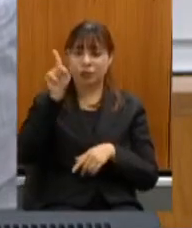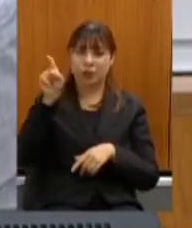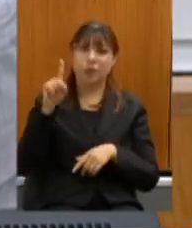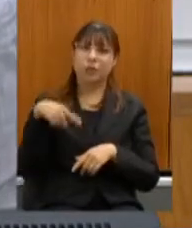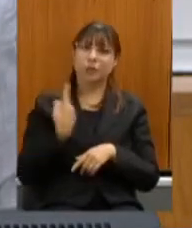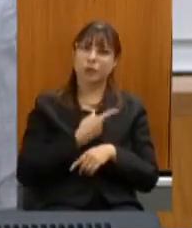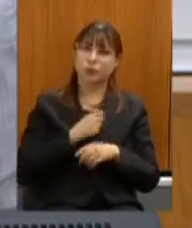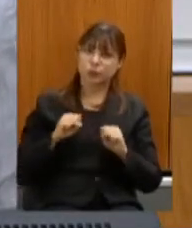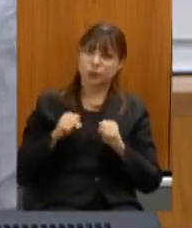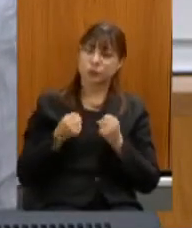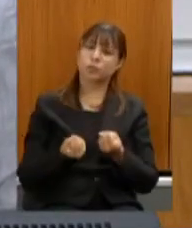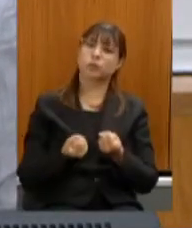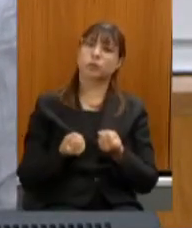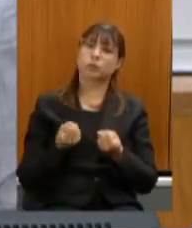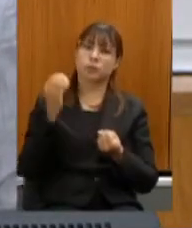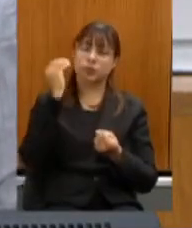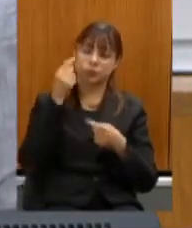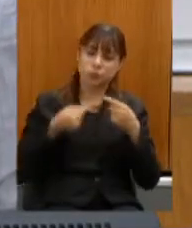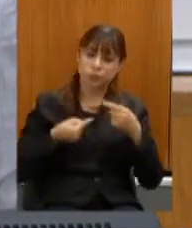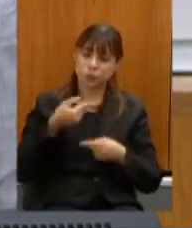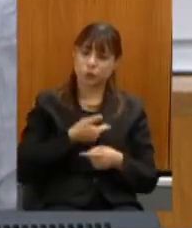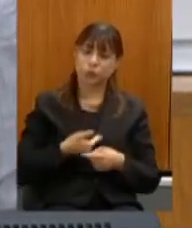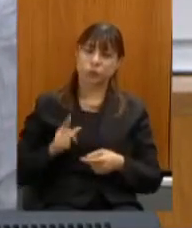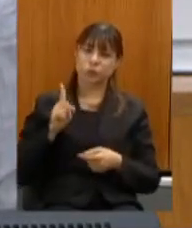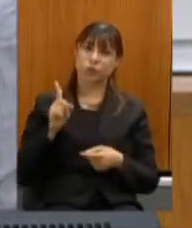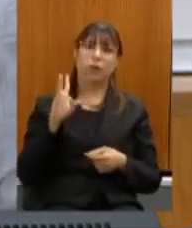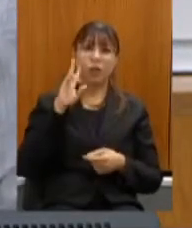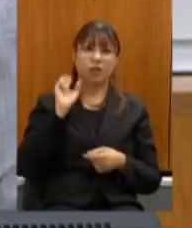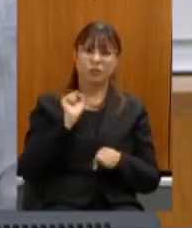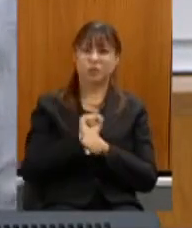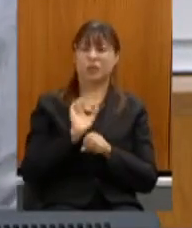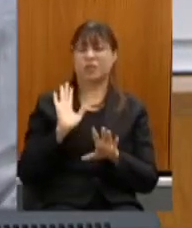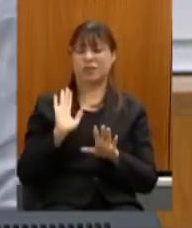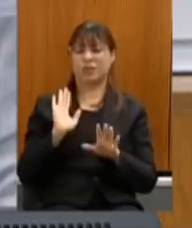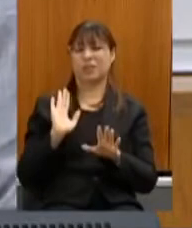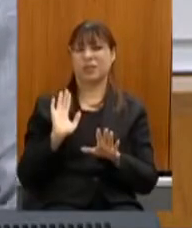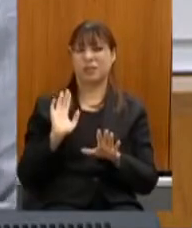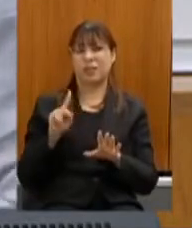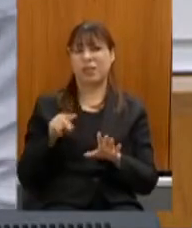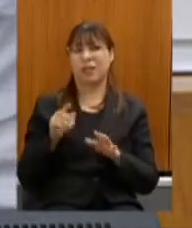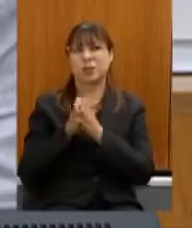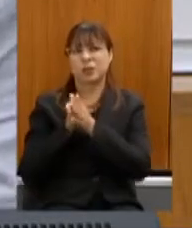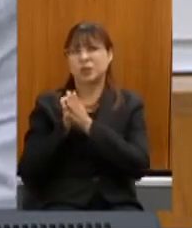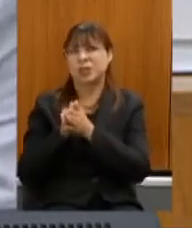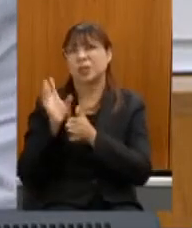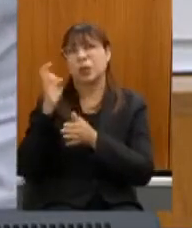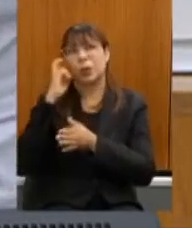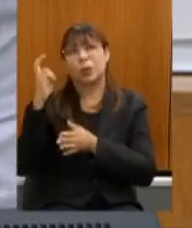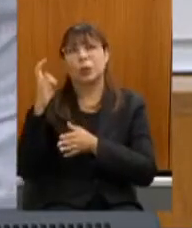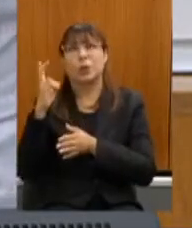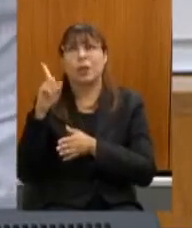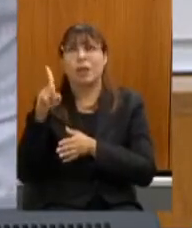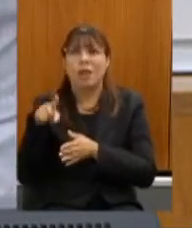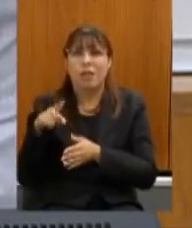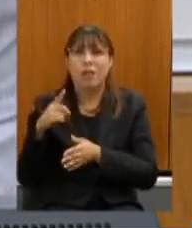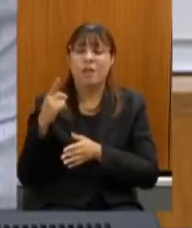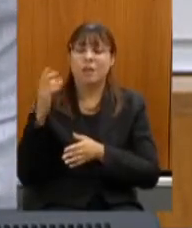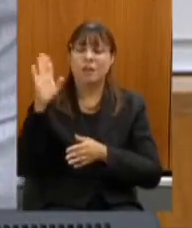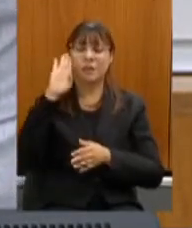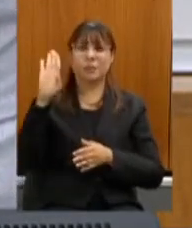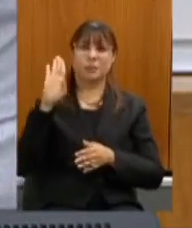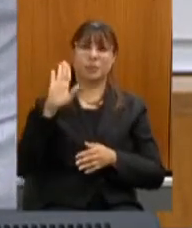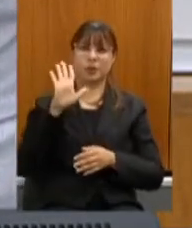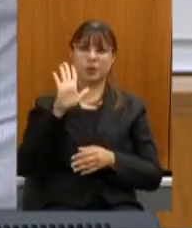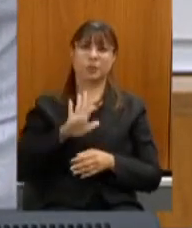força para implementar as políticas eu acho que chega mesmo sabe o Jequitinhonha tem uma cultura que é a mais rica de Minas